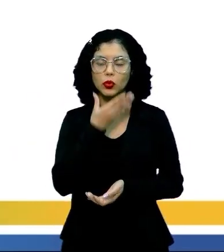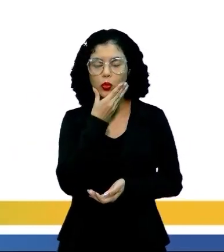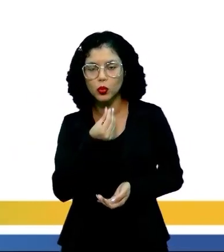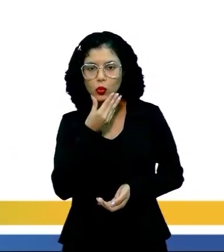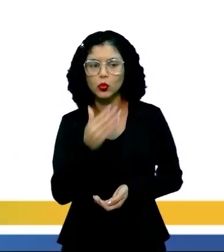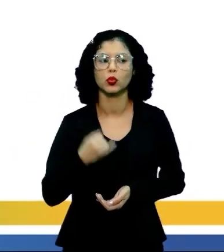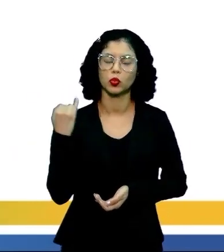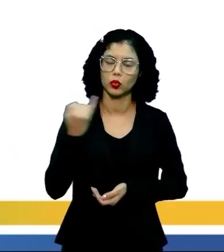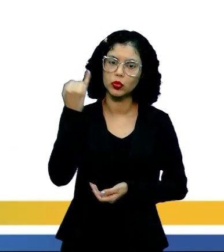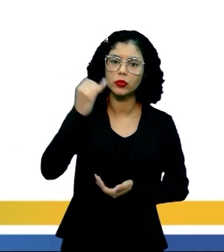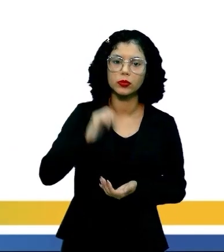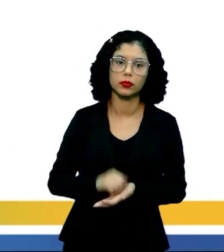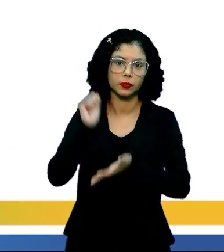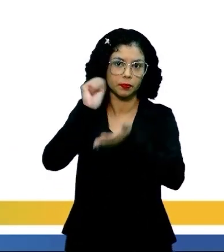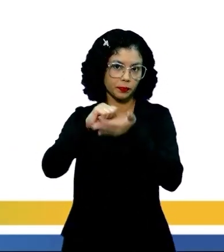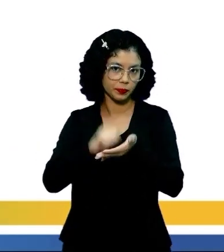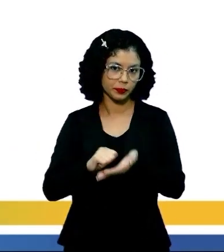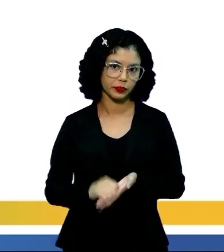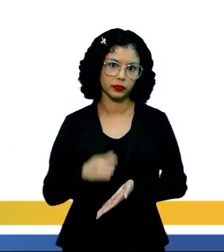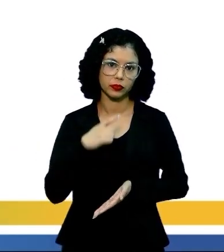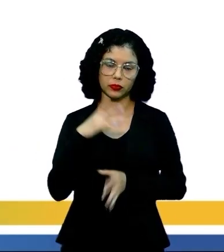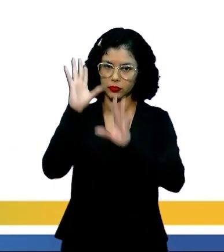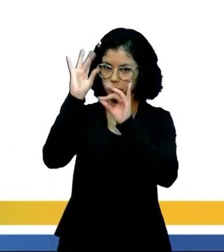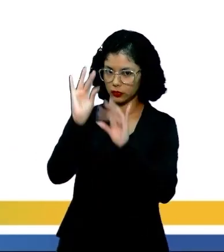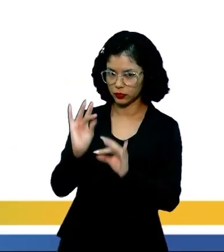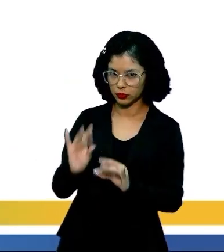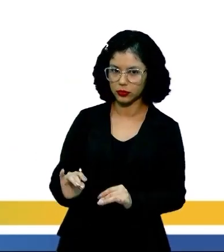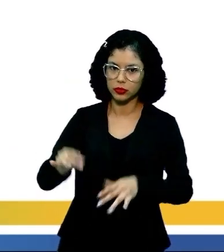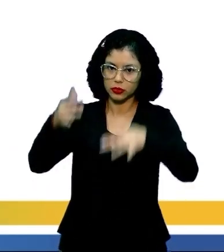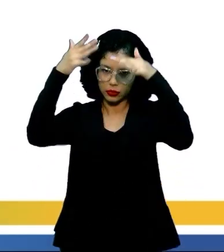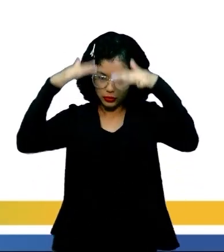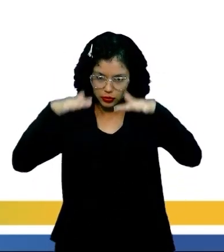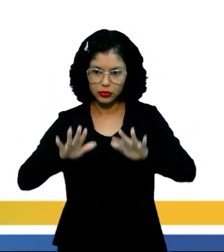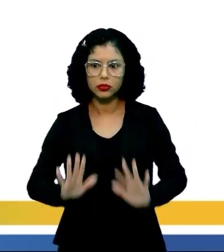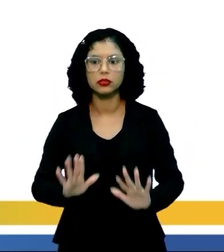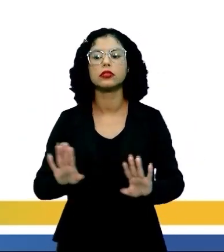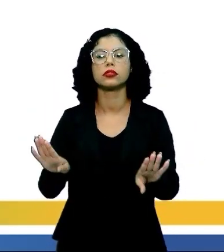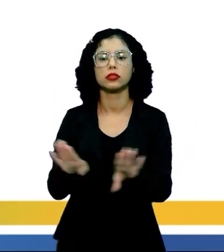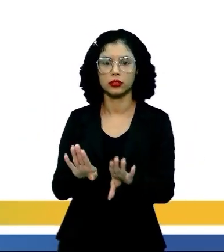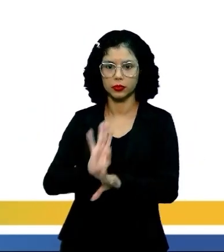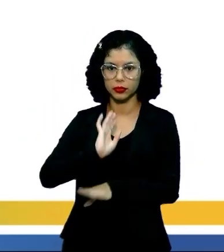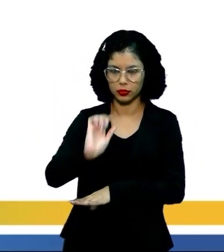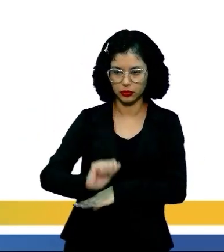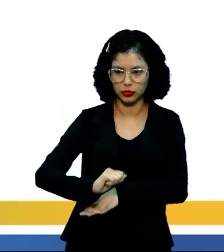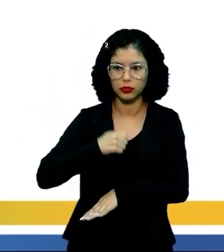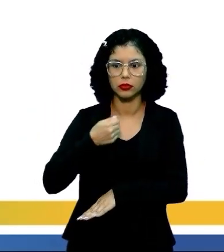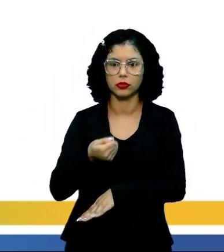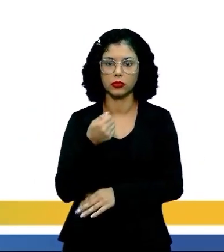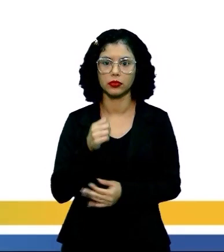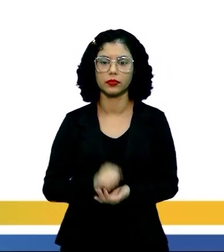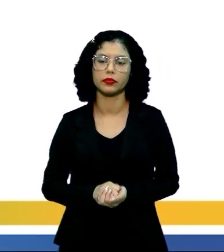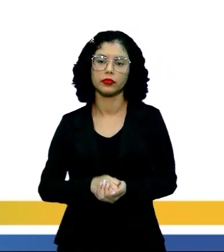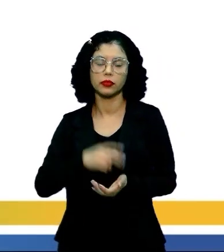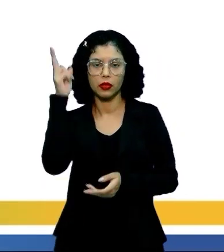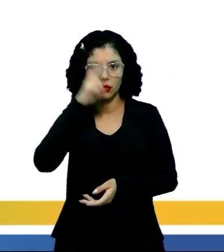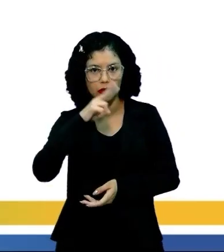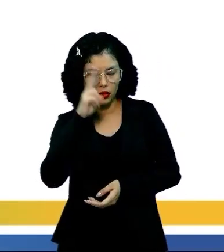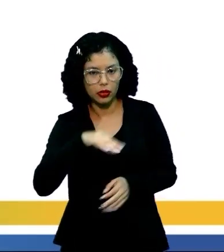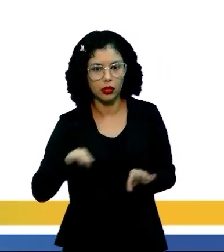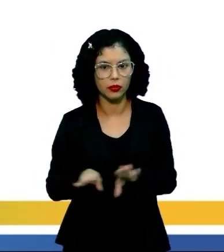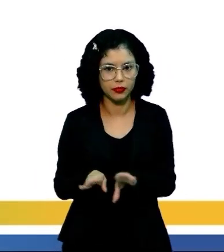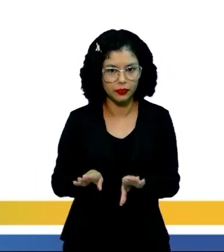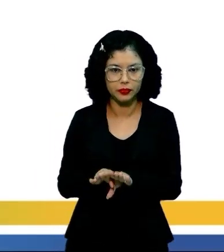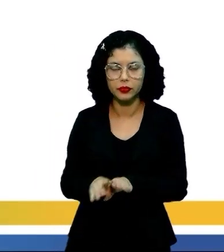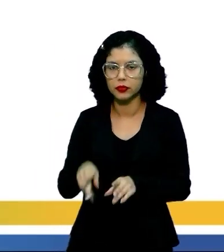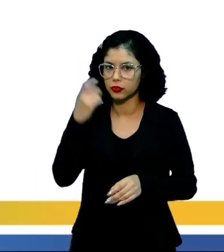muito importante. Na sua escrita tem traços naturalistas e simbolistas. Lembrem da nossa aula?